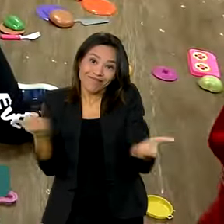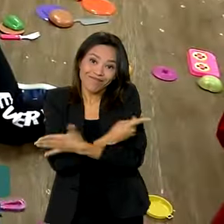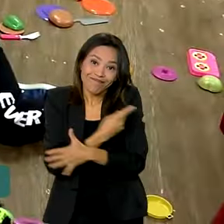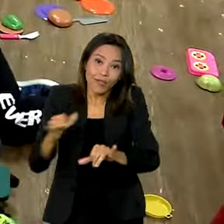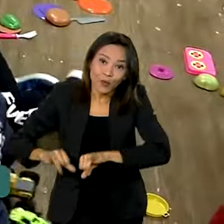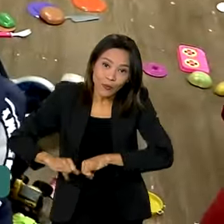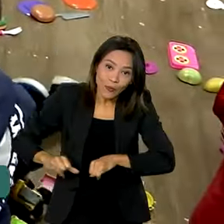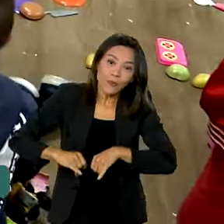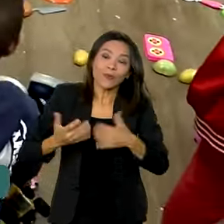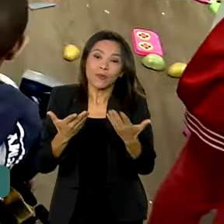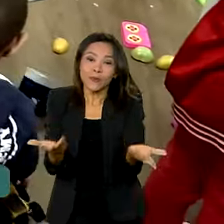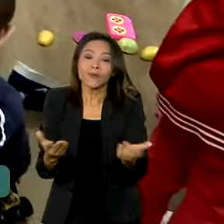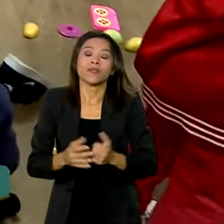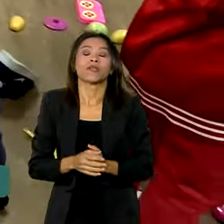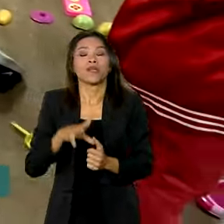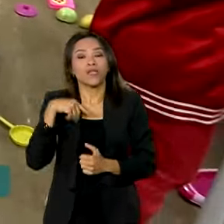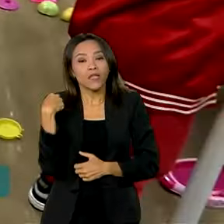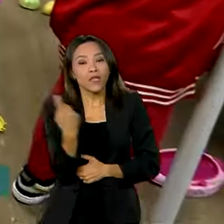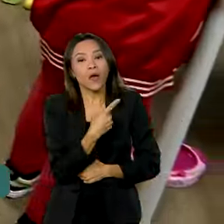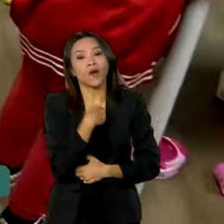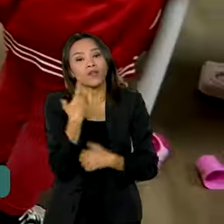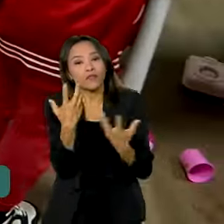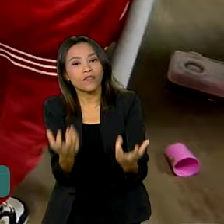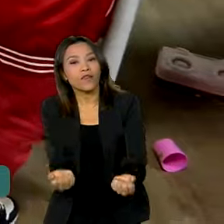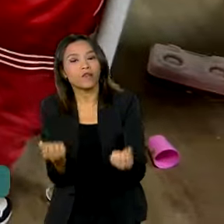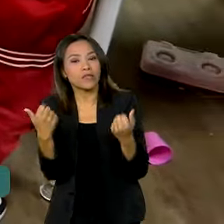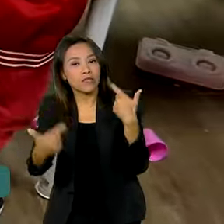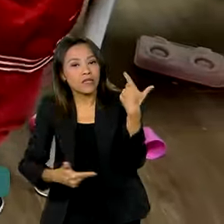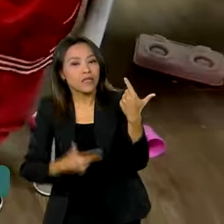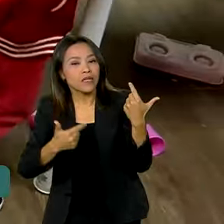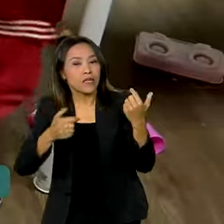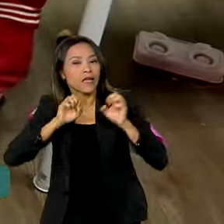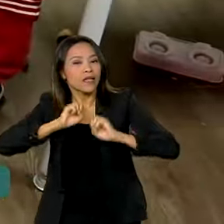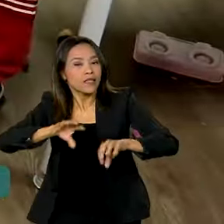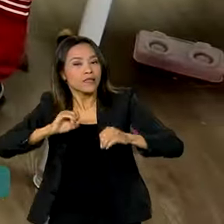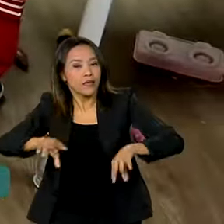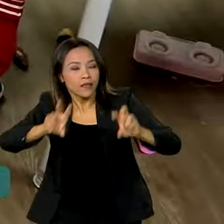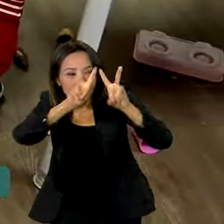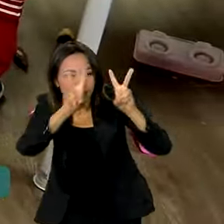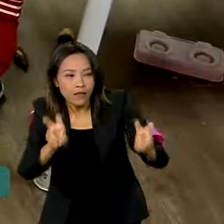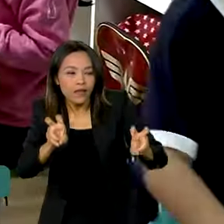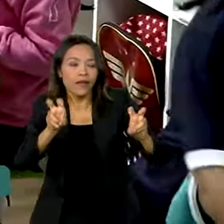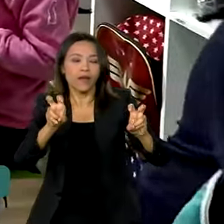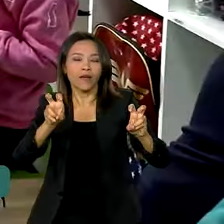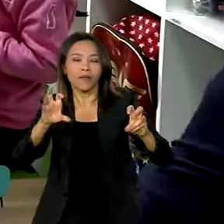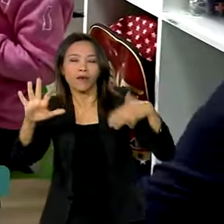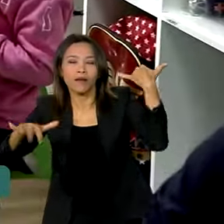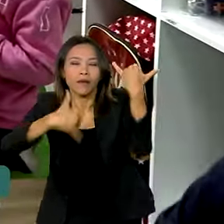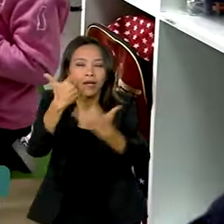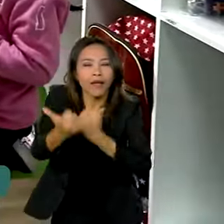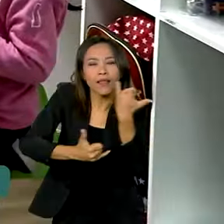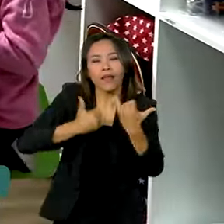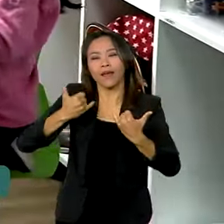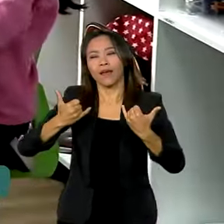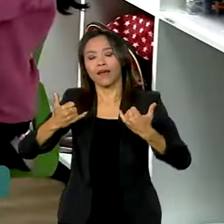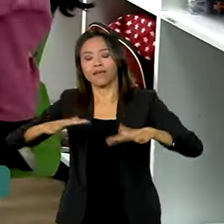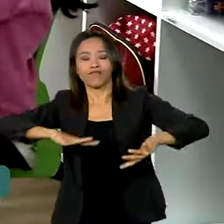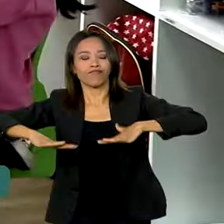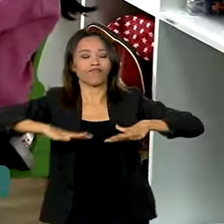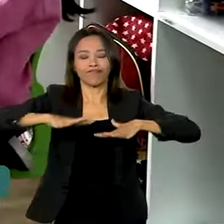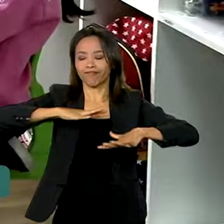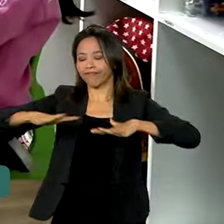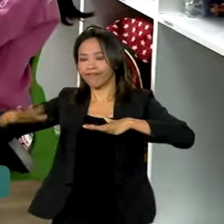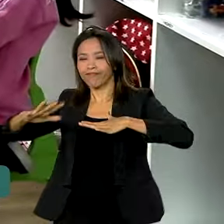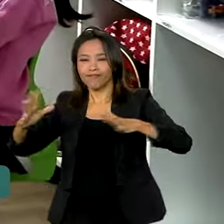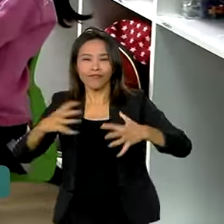que possamos trabalhar este assunto de uma maneira lúdica, de uma maneira que a gente possa